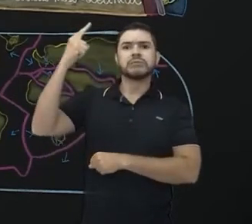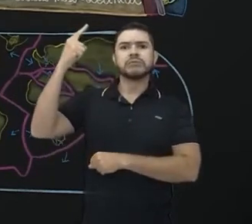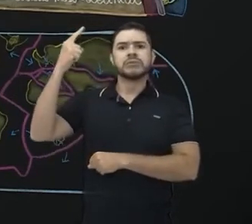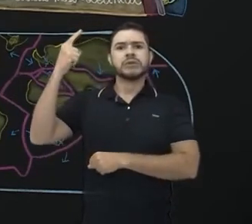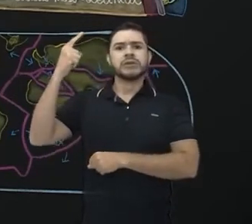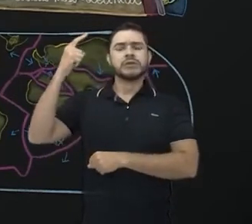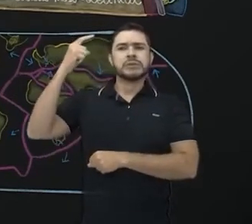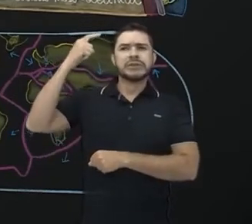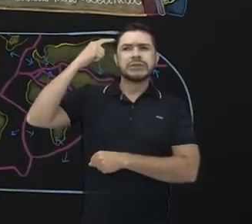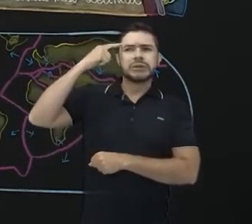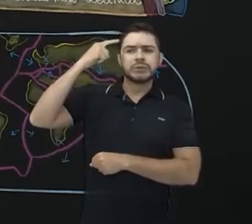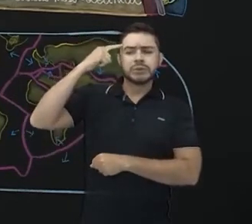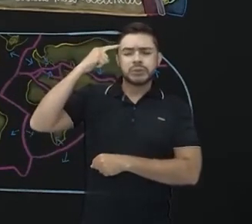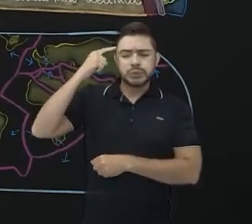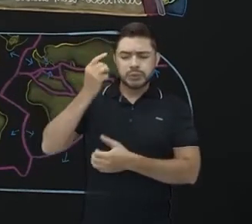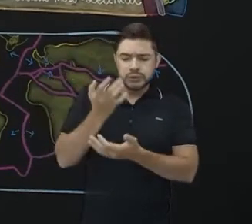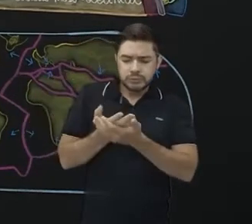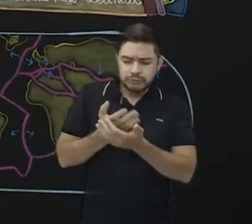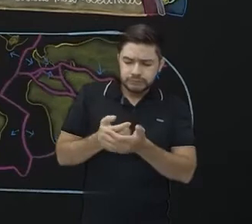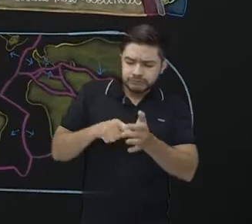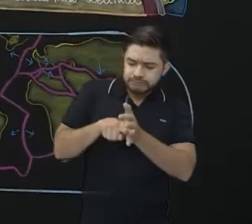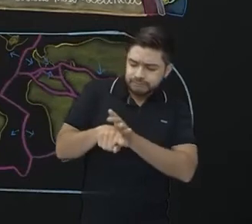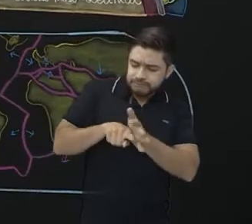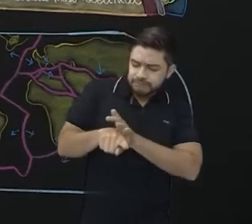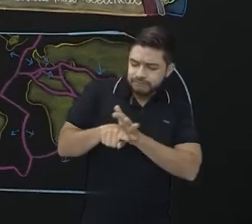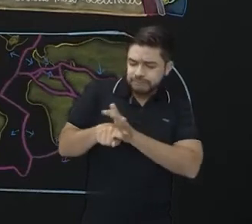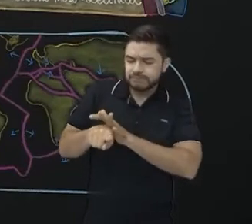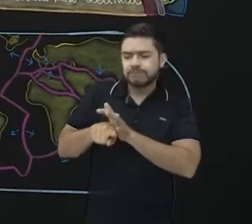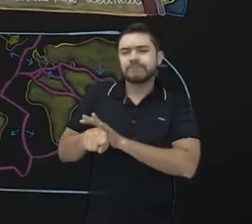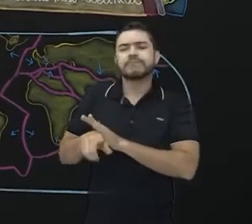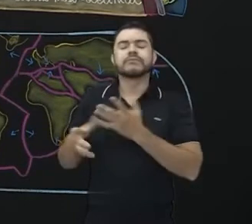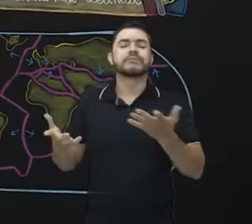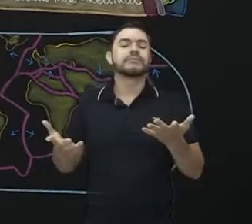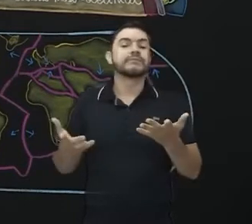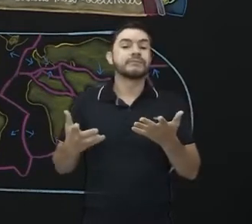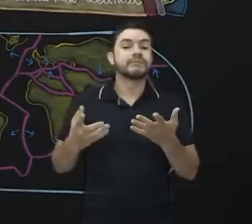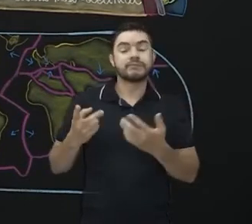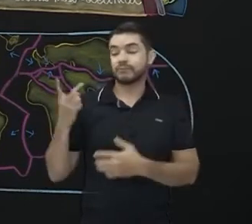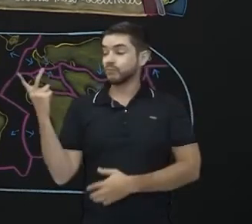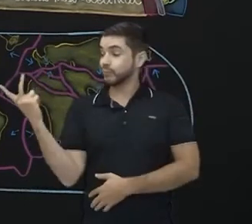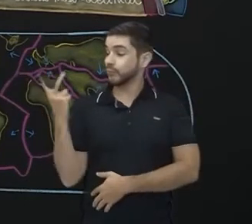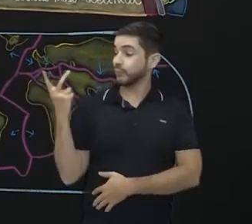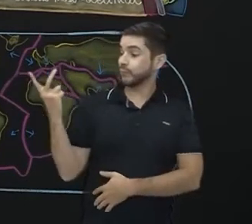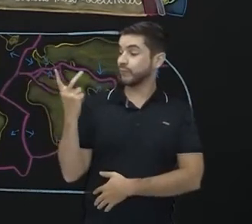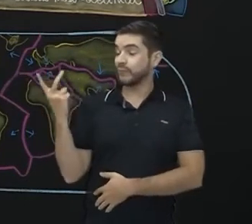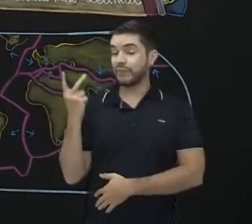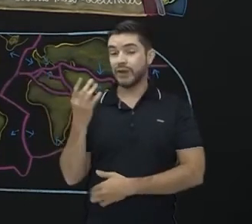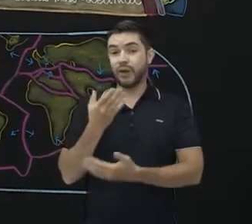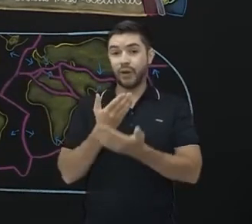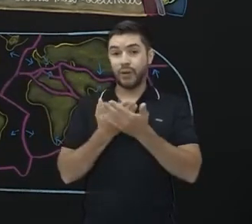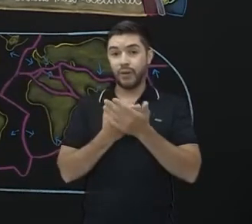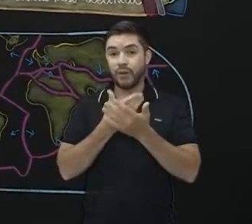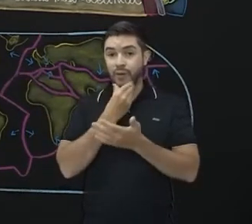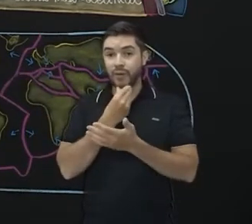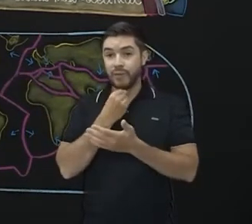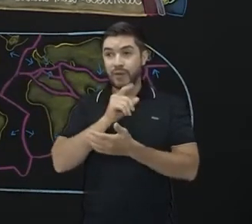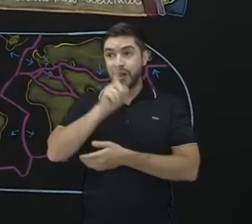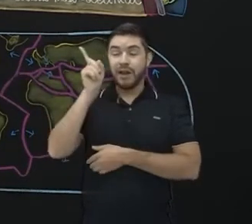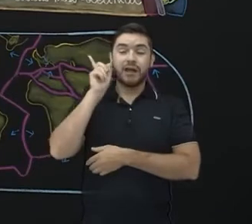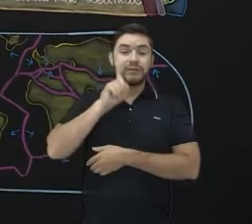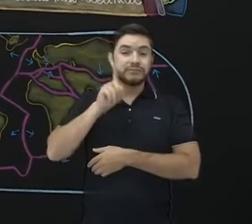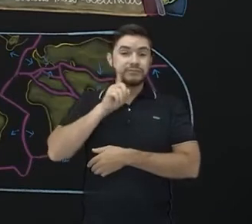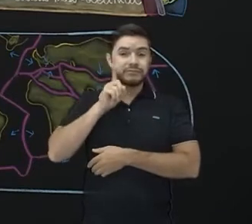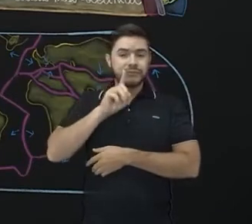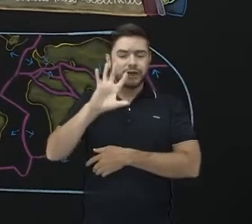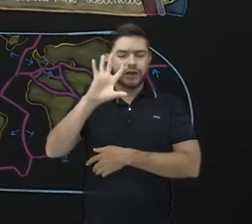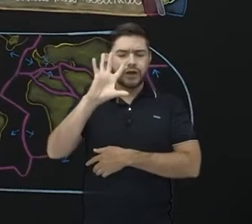voltar nos meios científicos. E ele vem com dois cientistas lá dos Estados Unidos, Robert Palmer e Donald McKinsey,